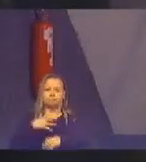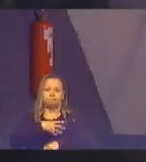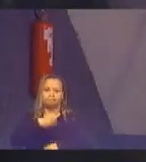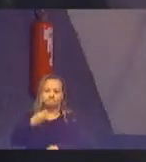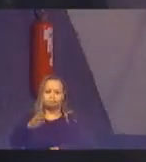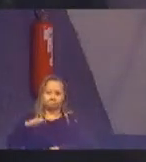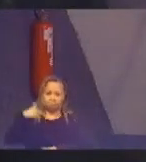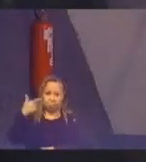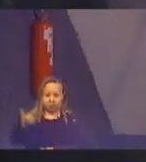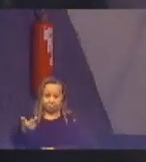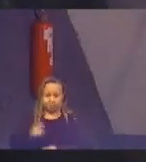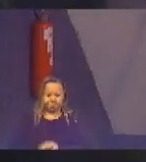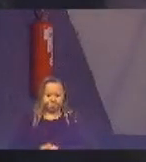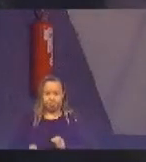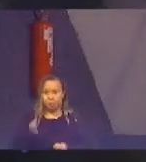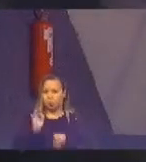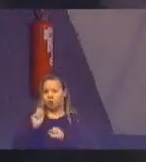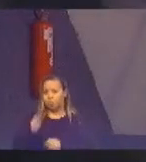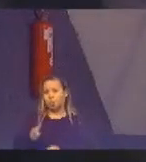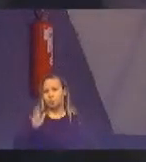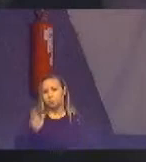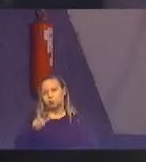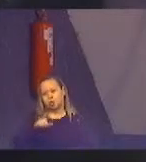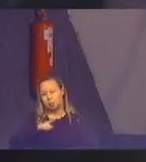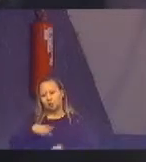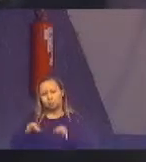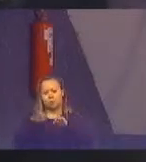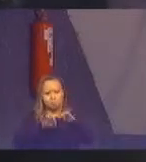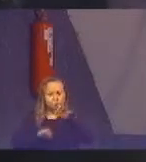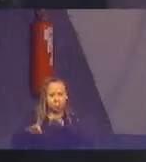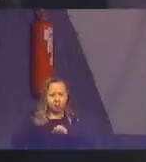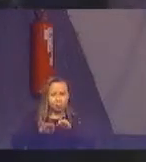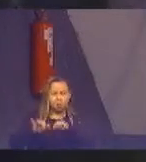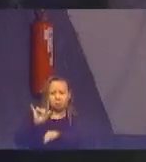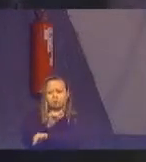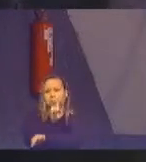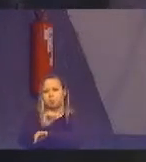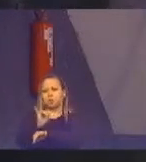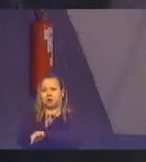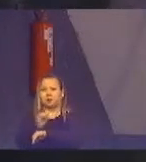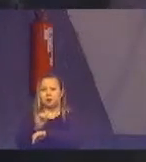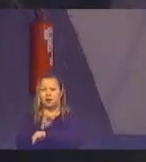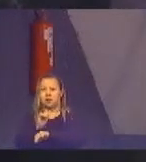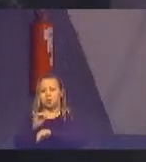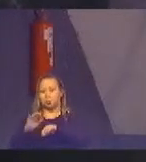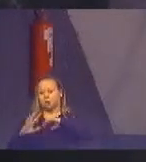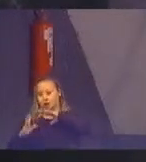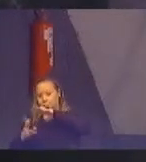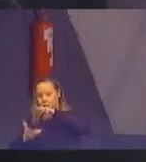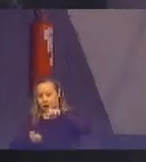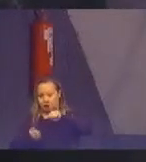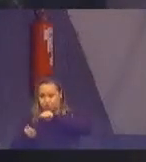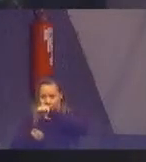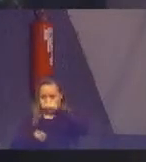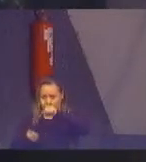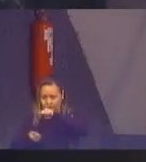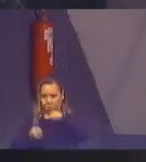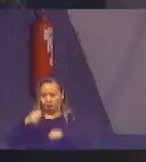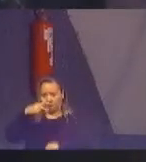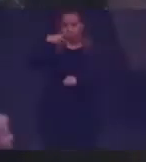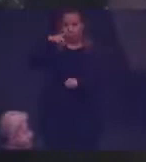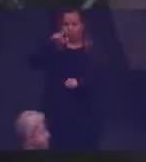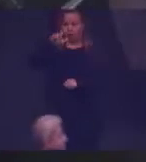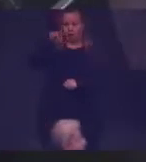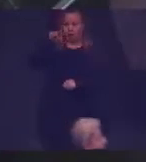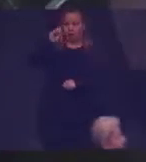Quase todos os tribunais já possuem planos de logística sustentável, os chamados PLS, por meio dos quais são